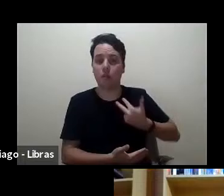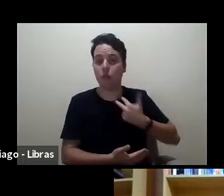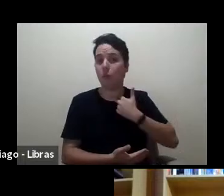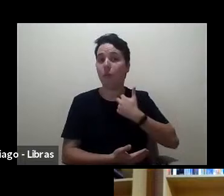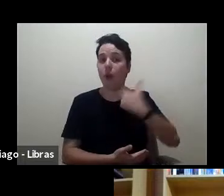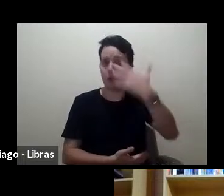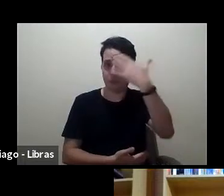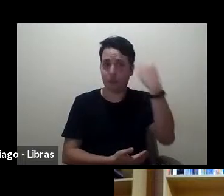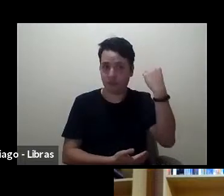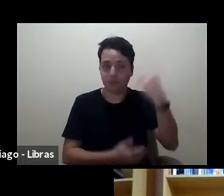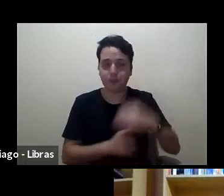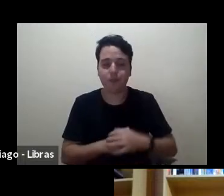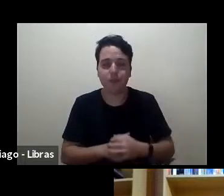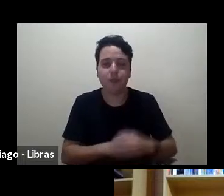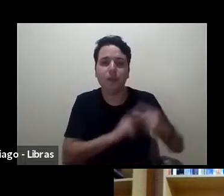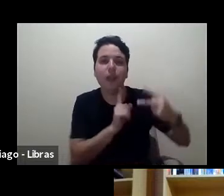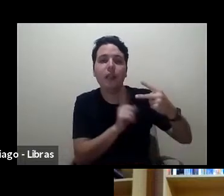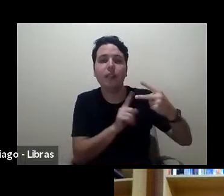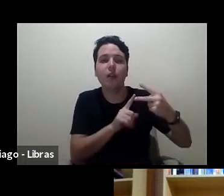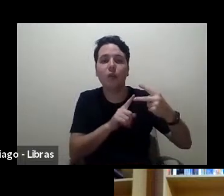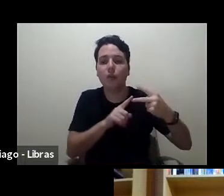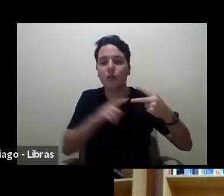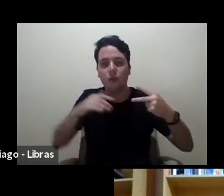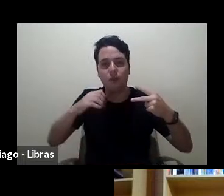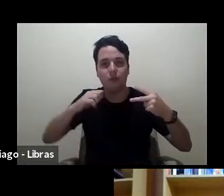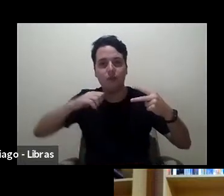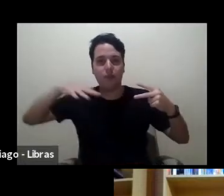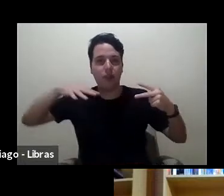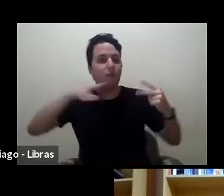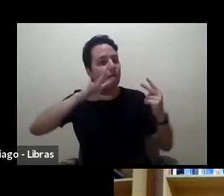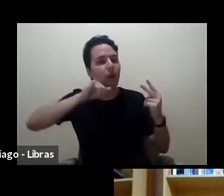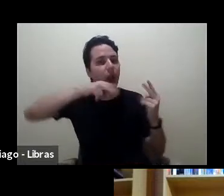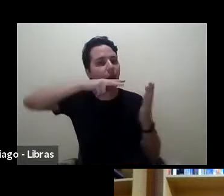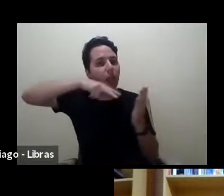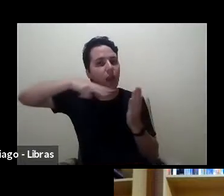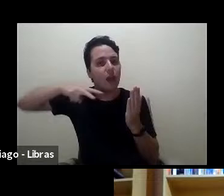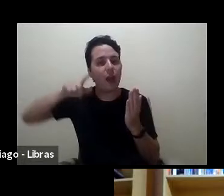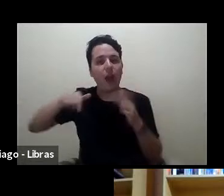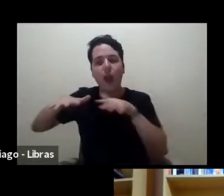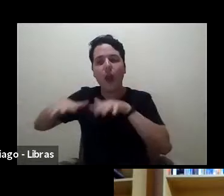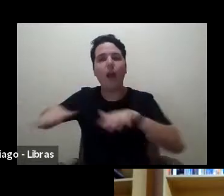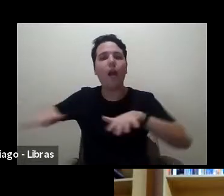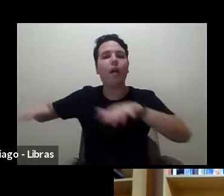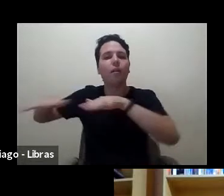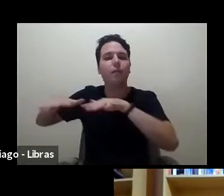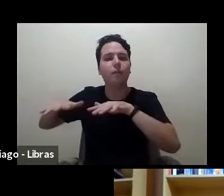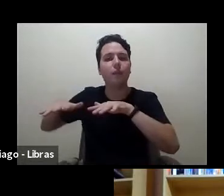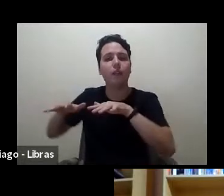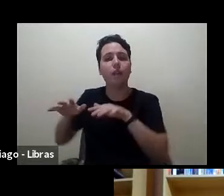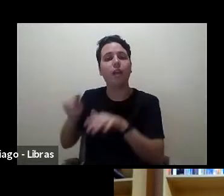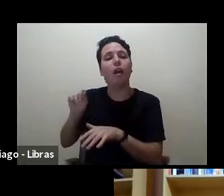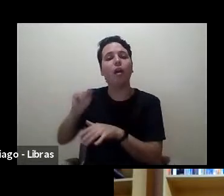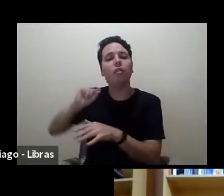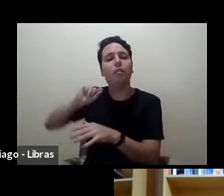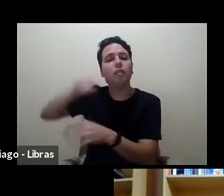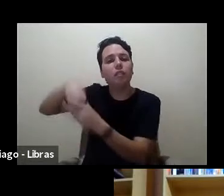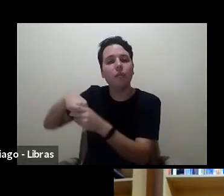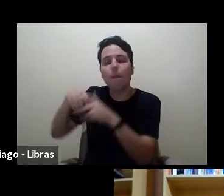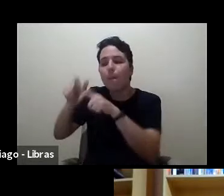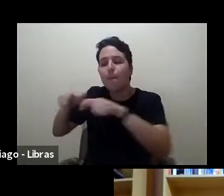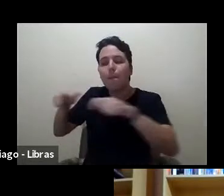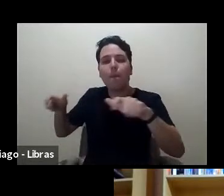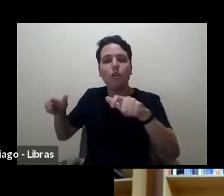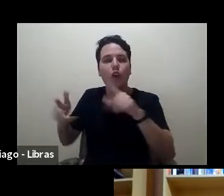A segunda audiência é o campo, muito genérico, que inclui aquelas pessoas que